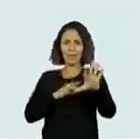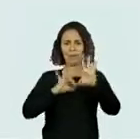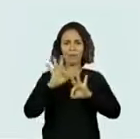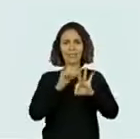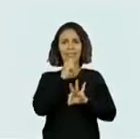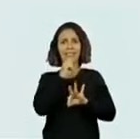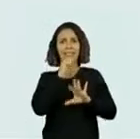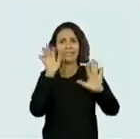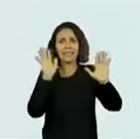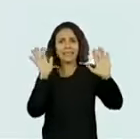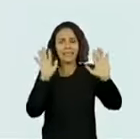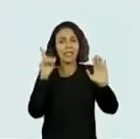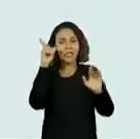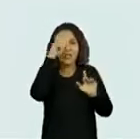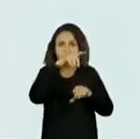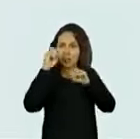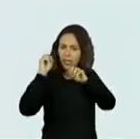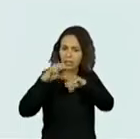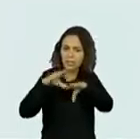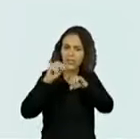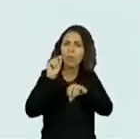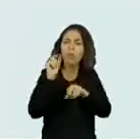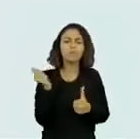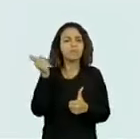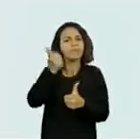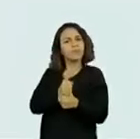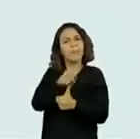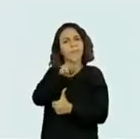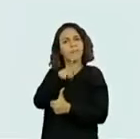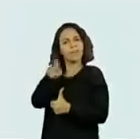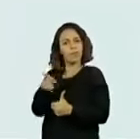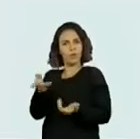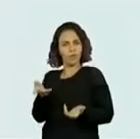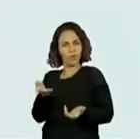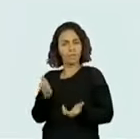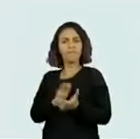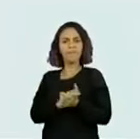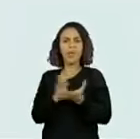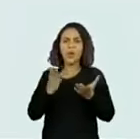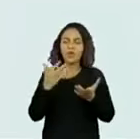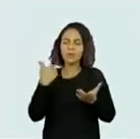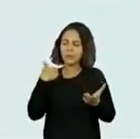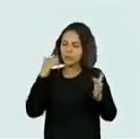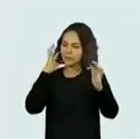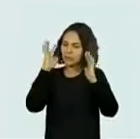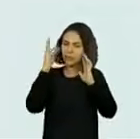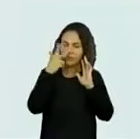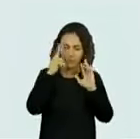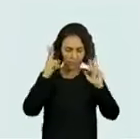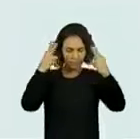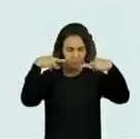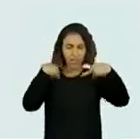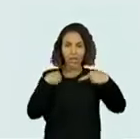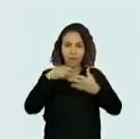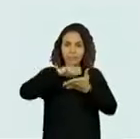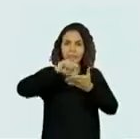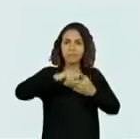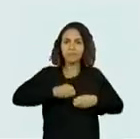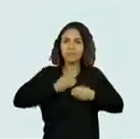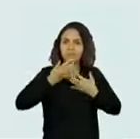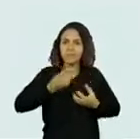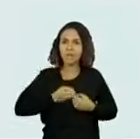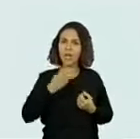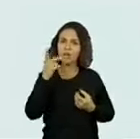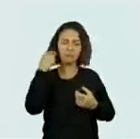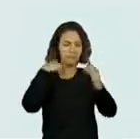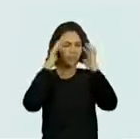É muito difícil ensinar o que o professor ensinava. E hoje me vejo assim, até poema estou escrevendo. Nunca duvide